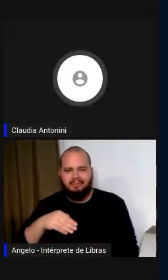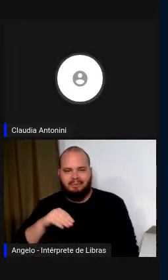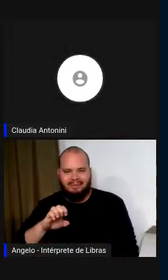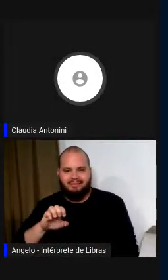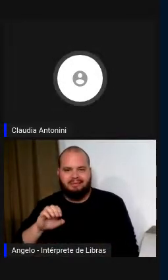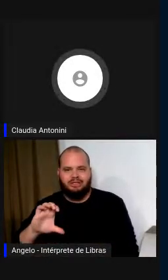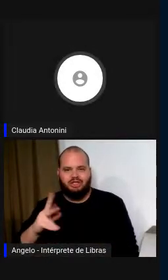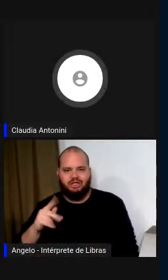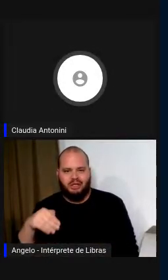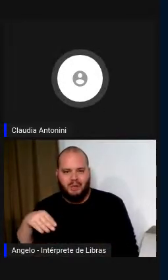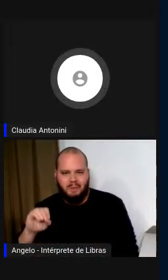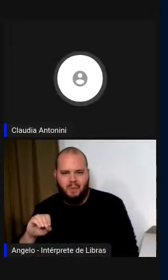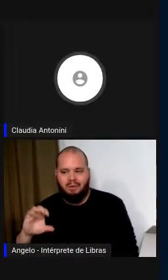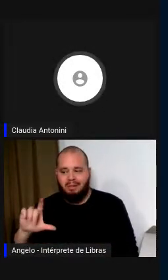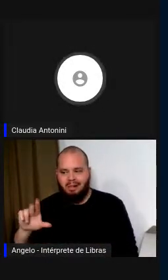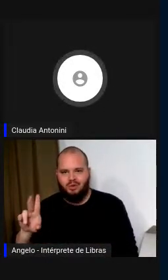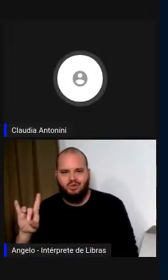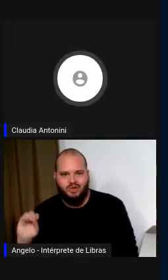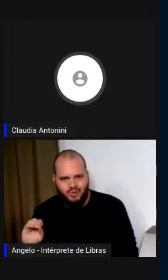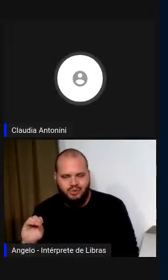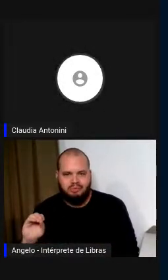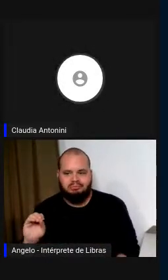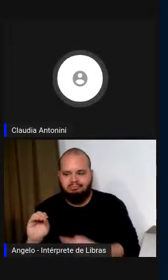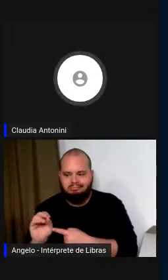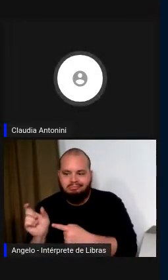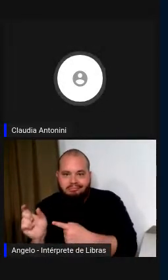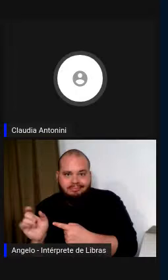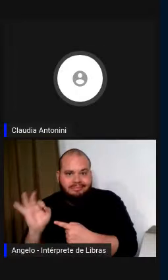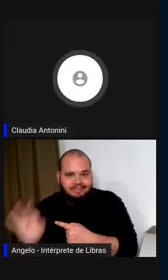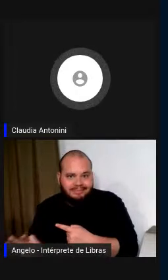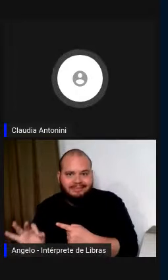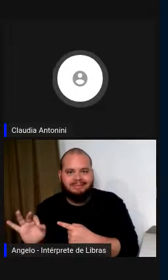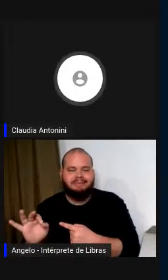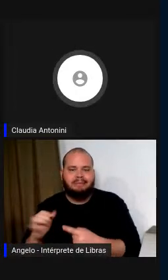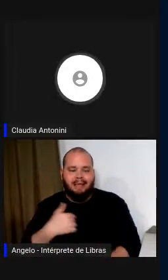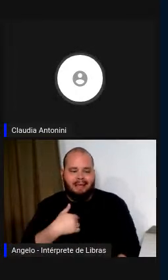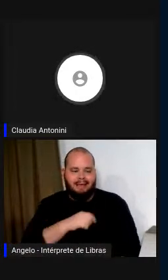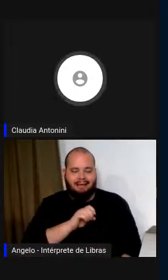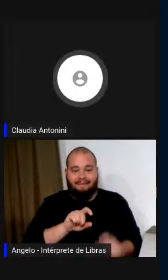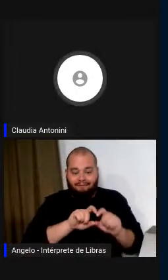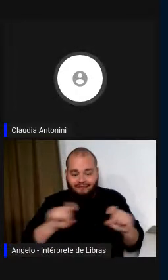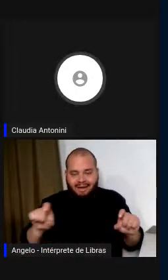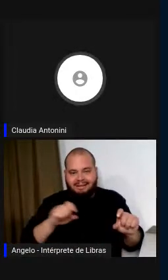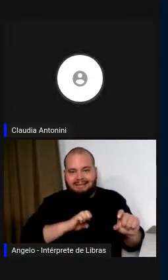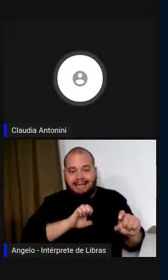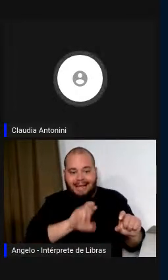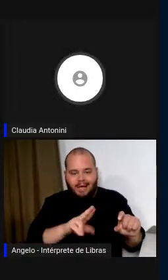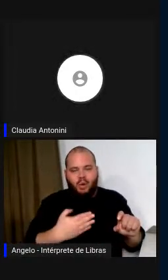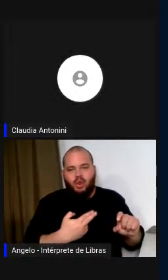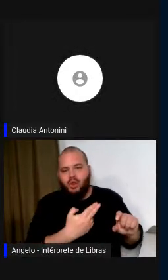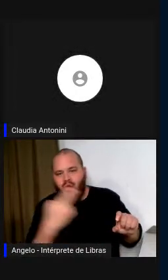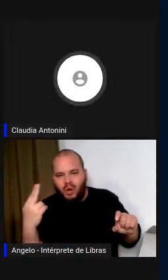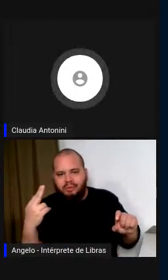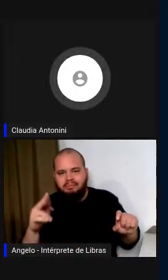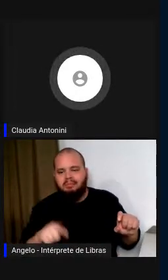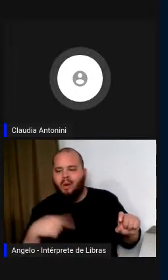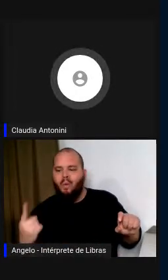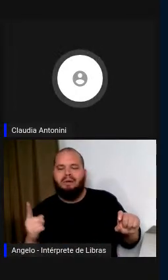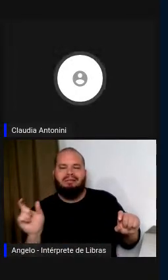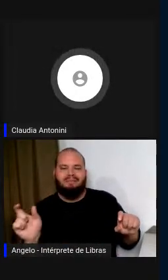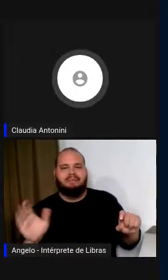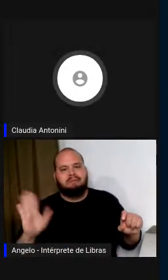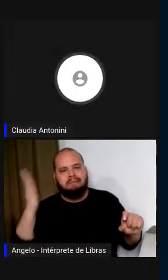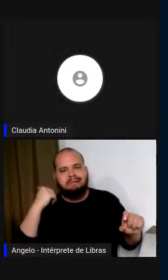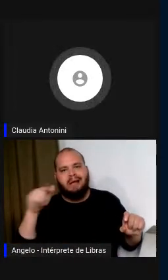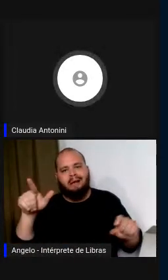chamo, depois tem que ter provavelmente o nome de uma pessoa e identifica com o nome de uma pessoa. Então, a